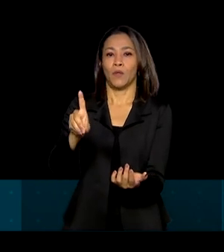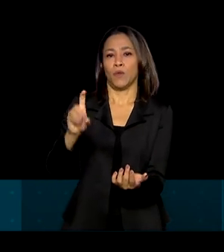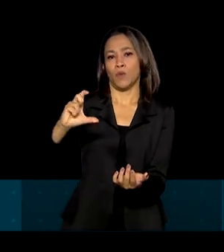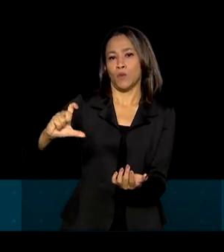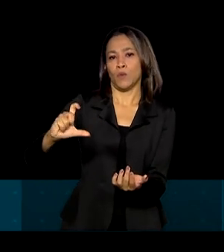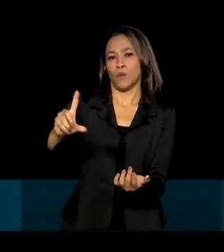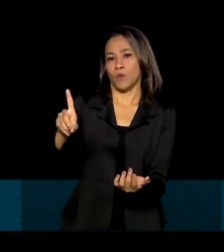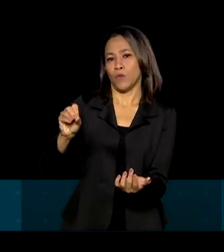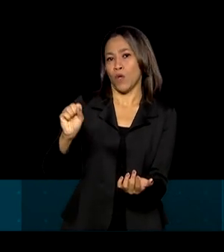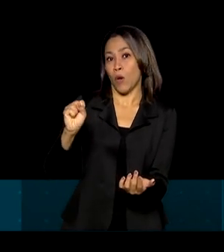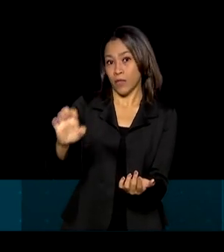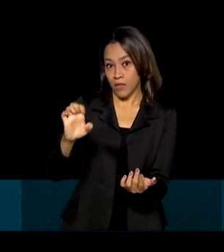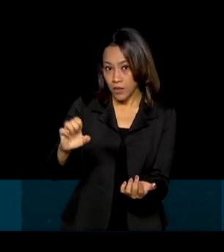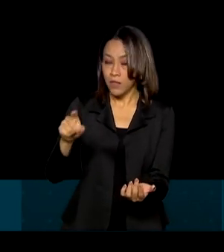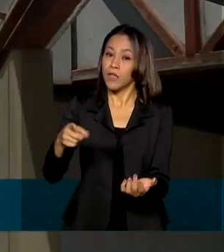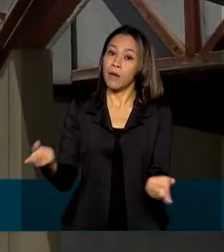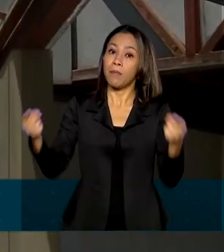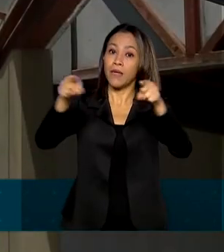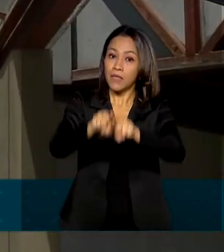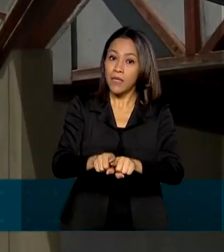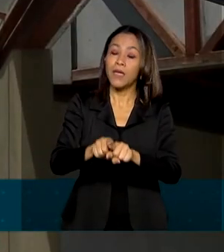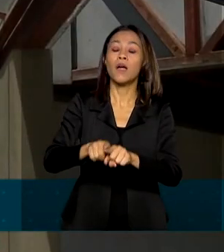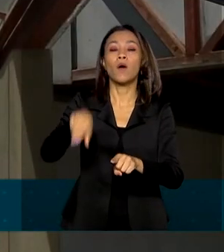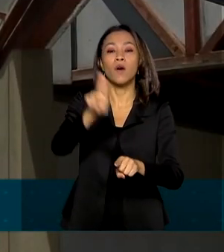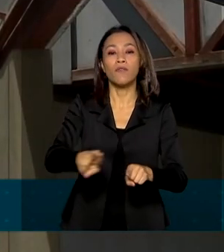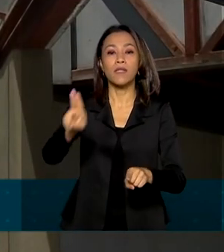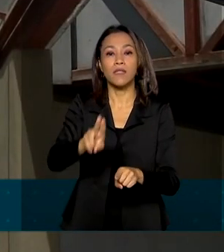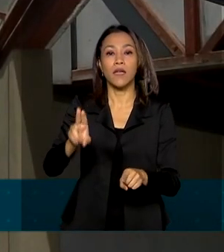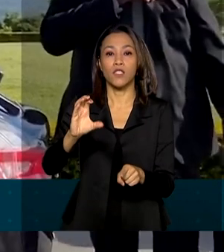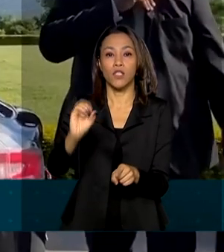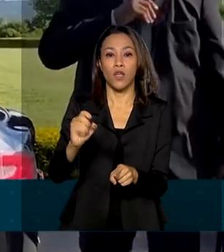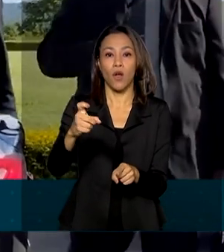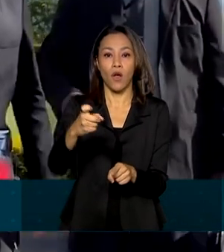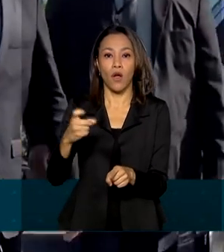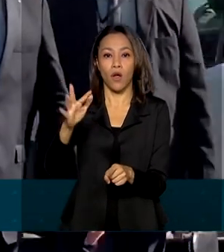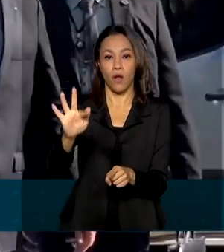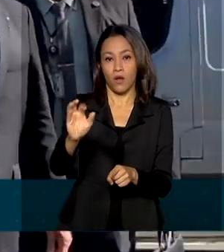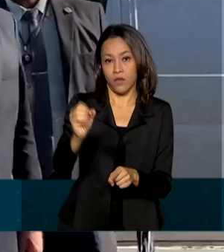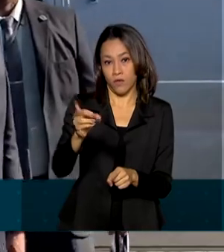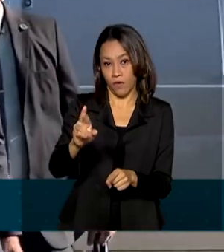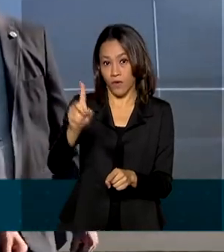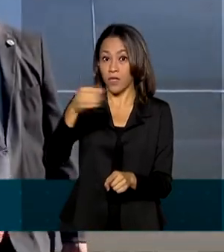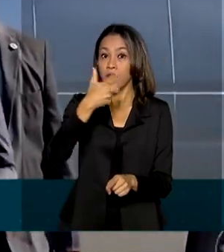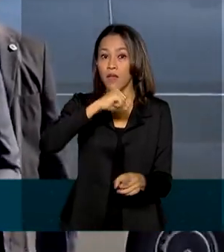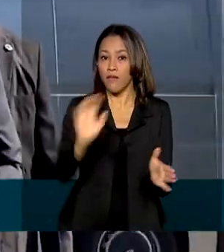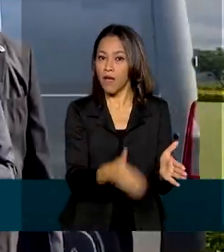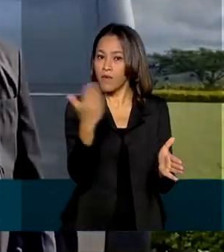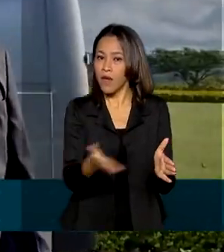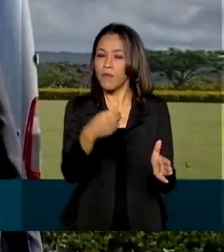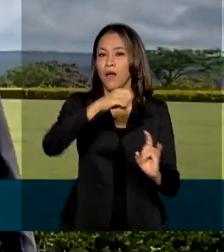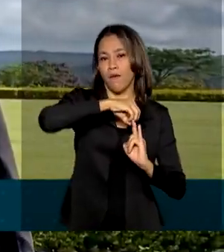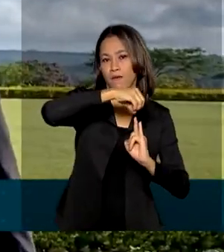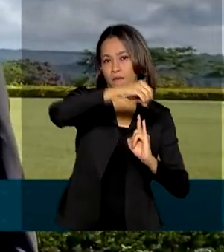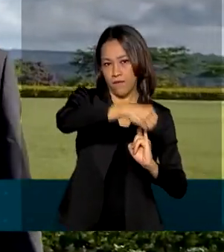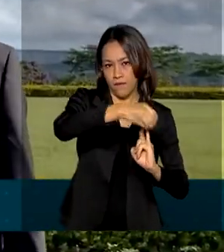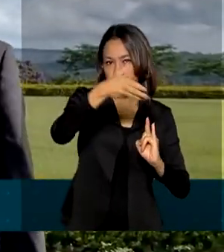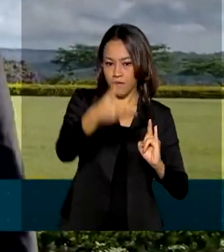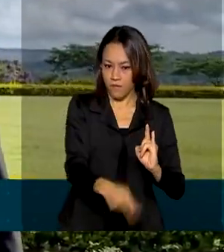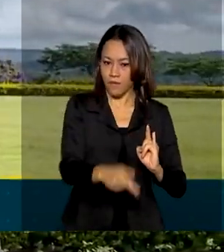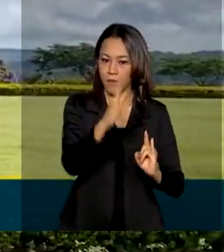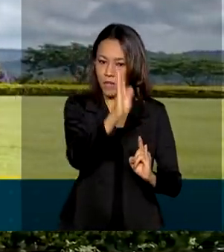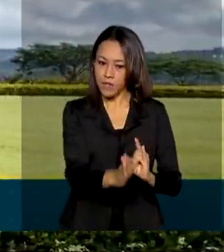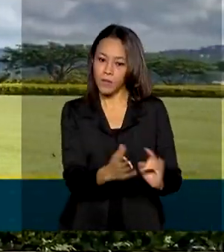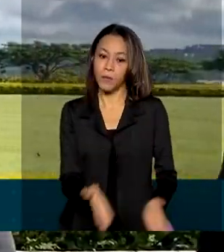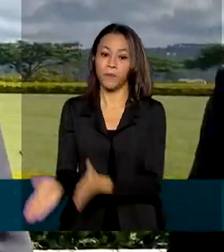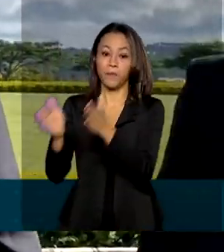com a Universidade de Oxford, que será feita no Brasil pela Fiocruz. Em conversa com apoiadores nesta segunda-feira, o